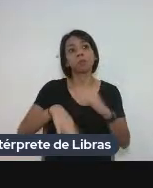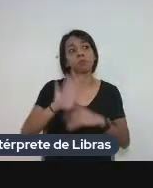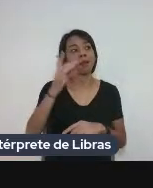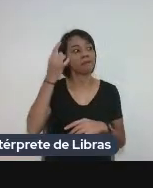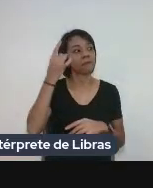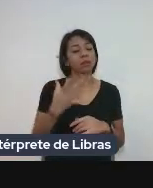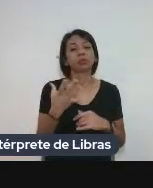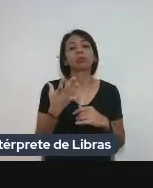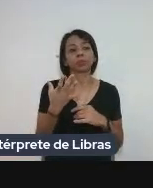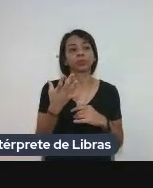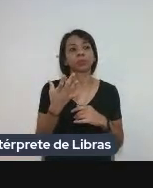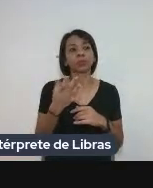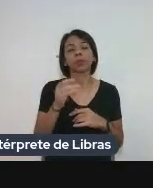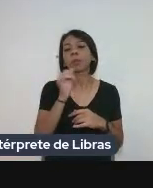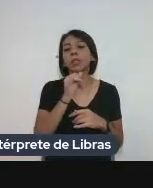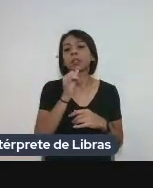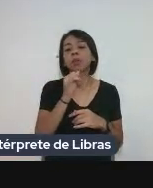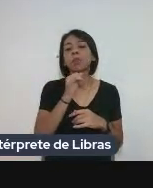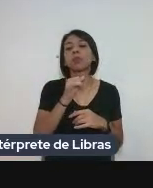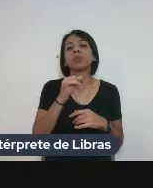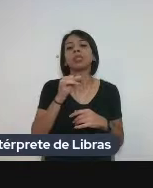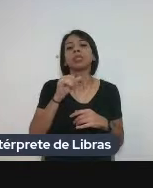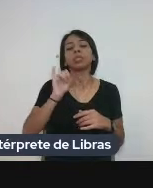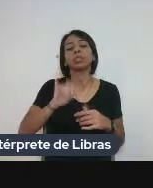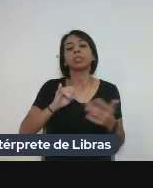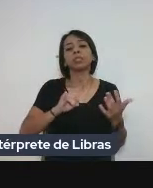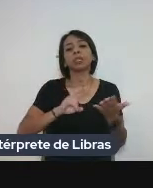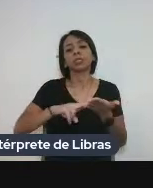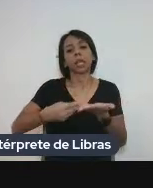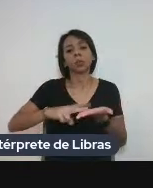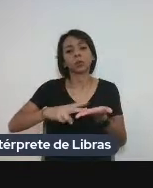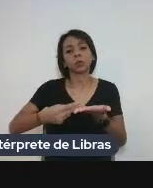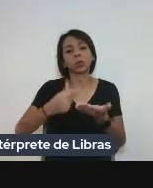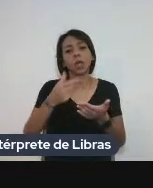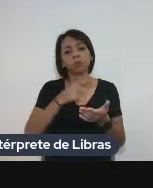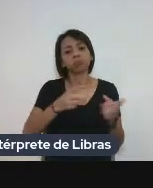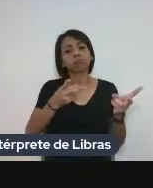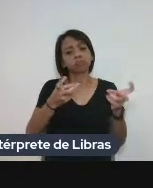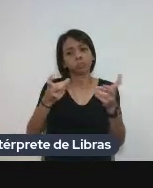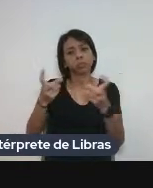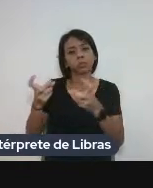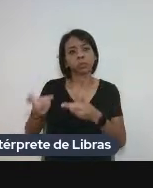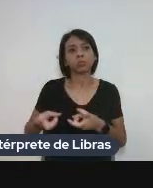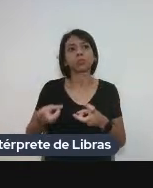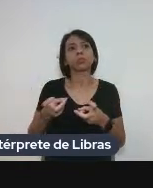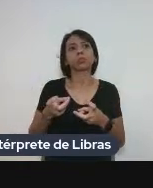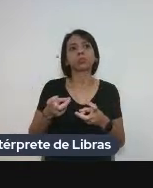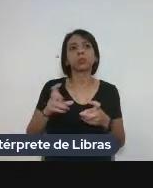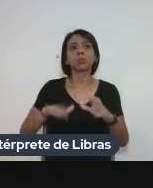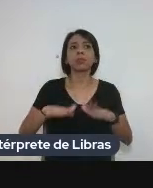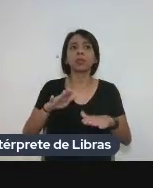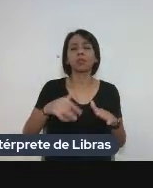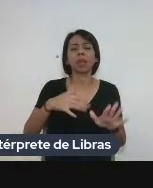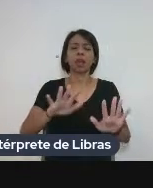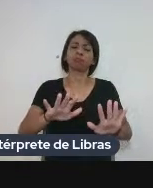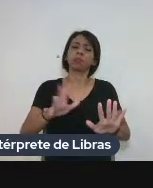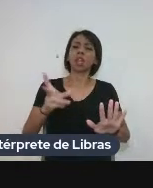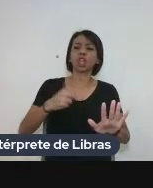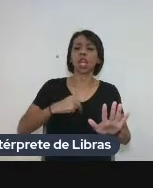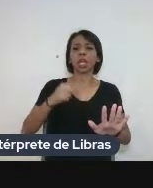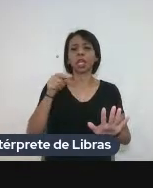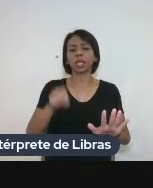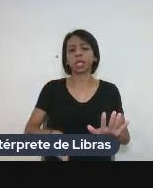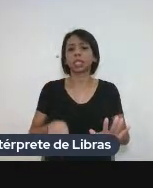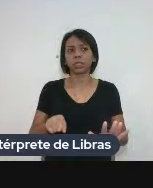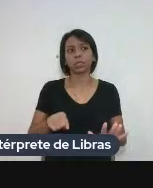fácil, né? Por exemplo, quando você começa a traduzir, você começa a perceber que... Às vezes, você percebe, nossa, como esse idioma